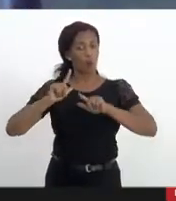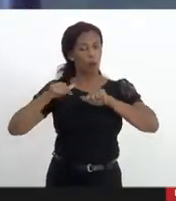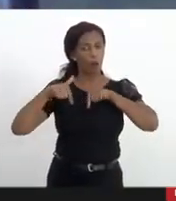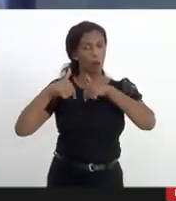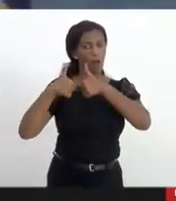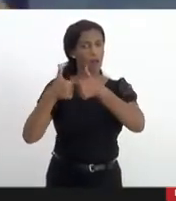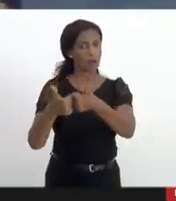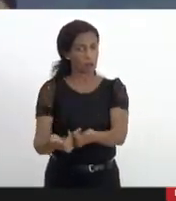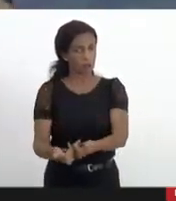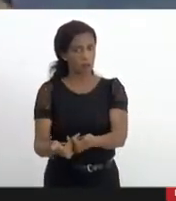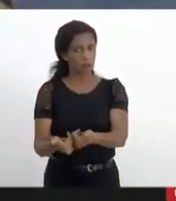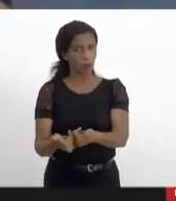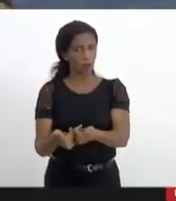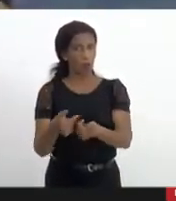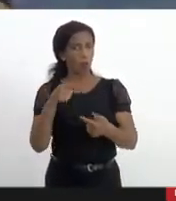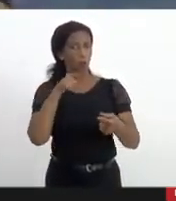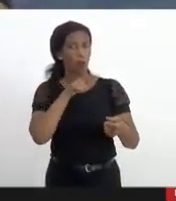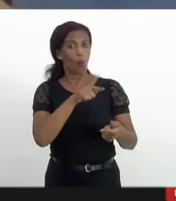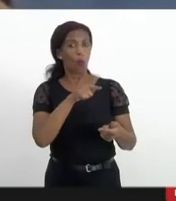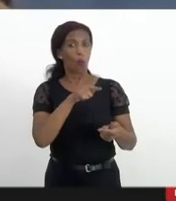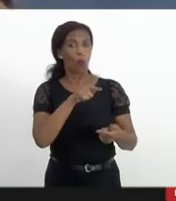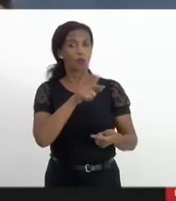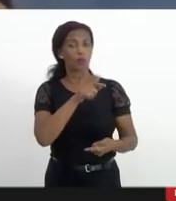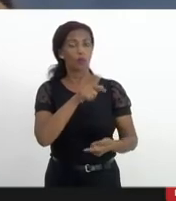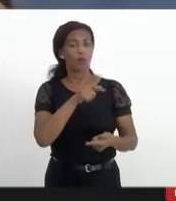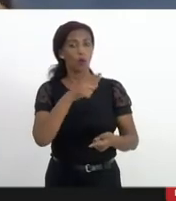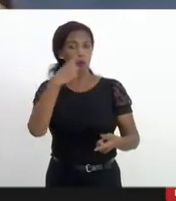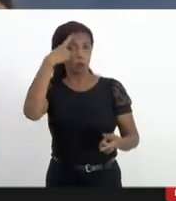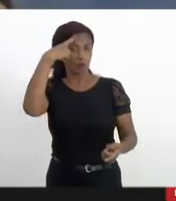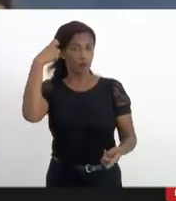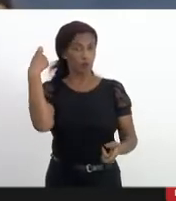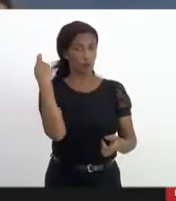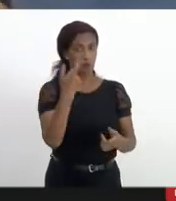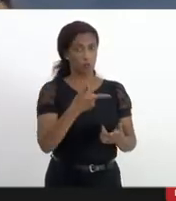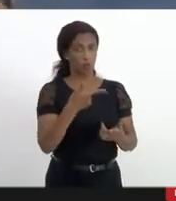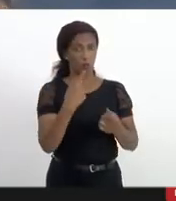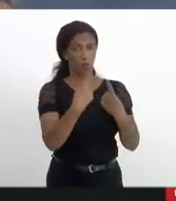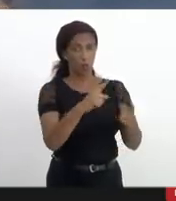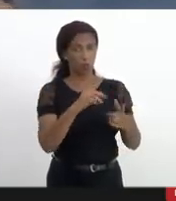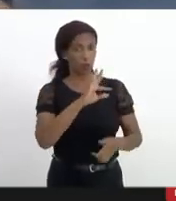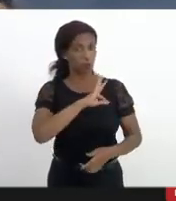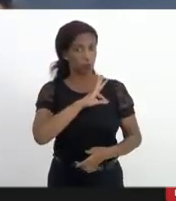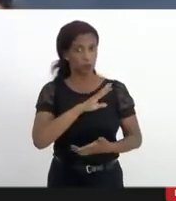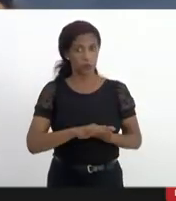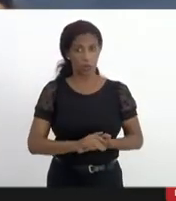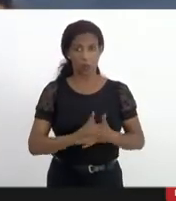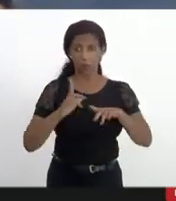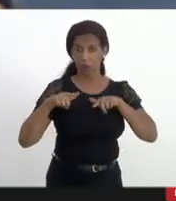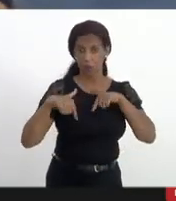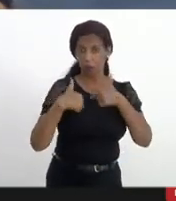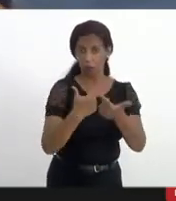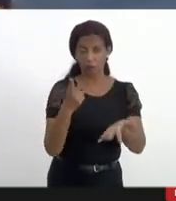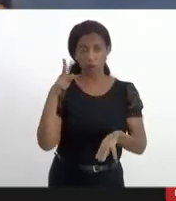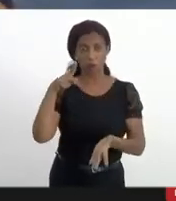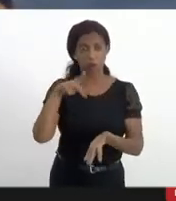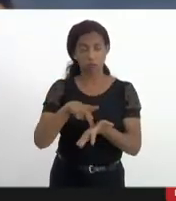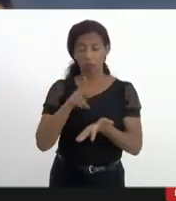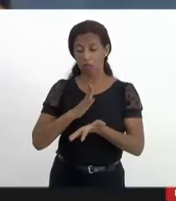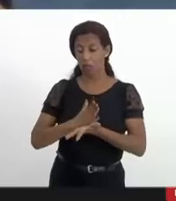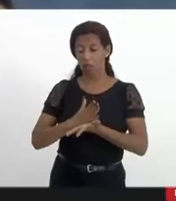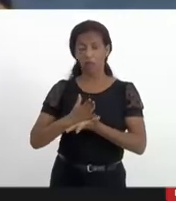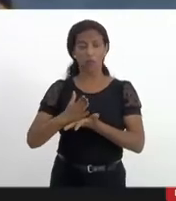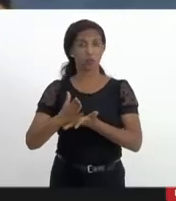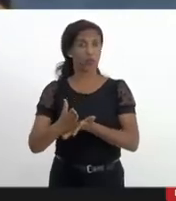revide a uma injusta agressão. Então, a ação é legítima desde o início